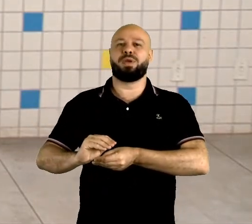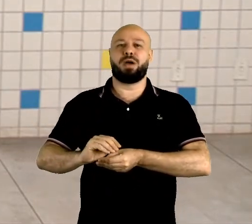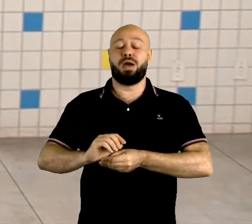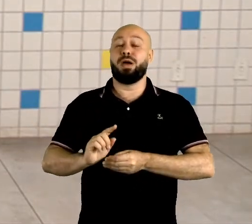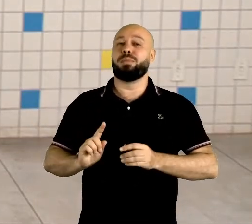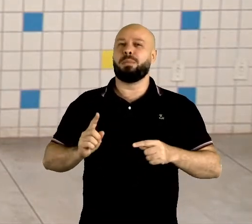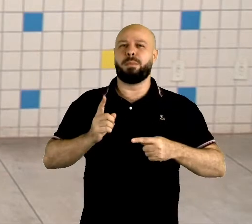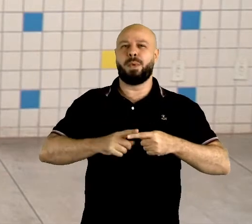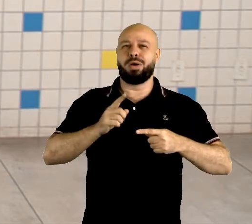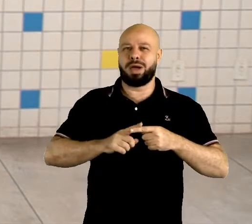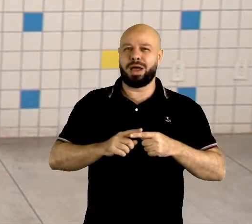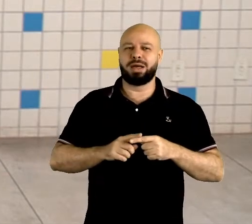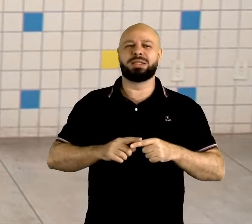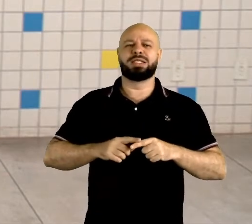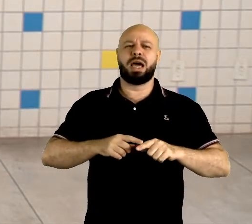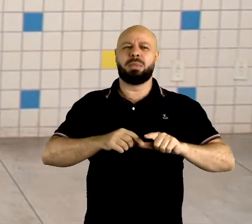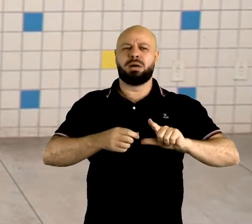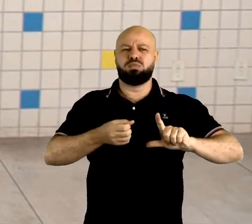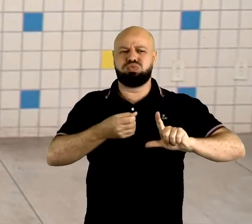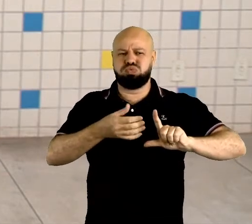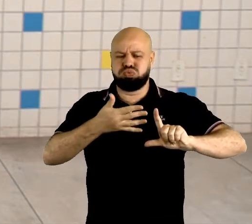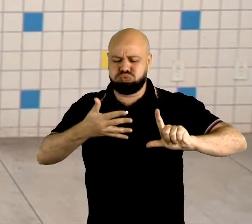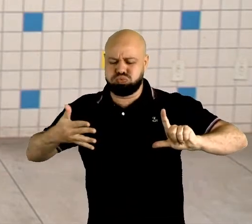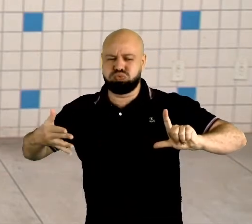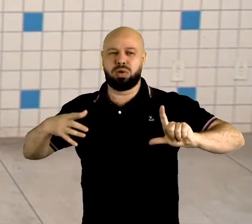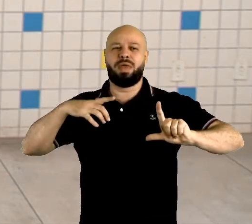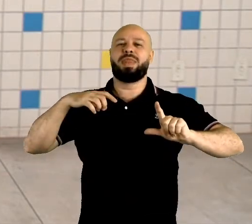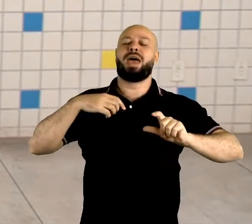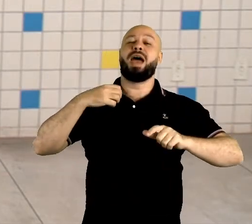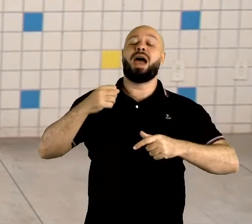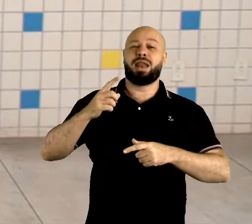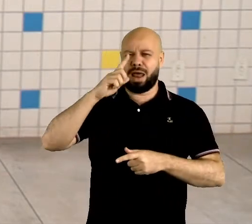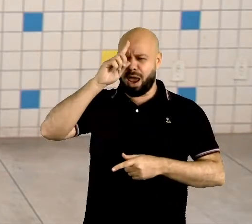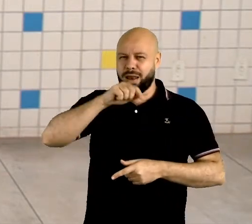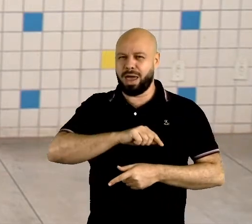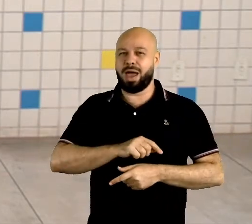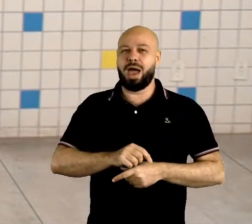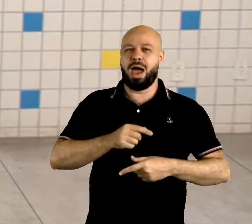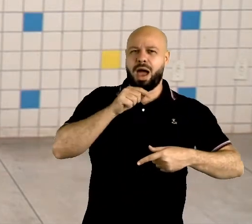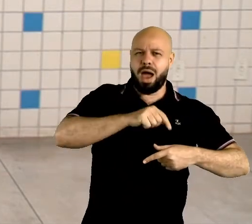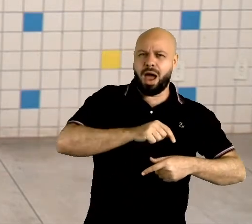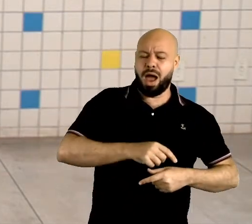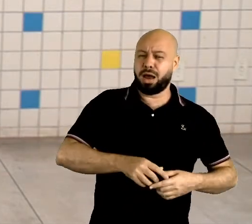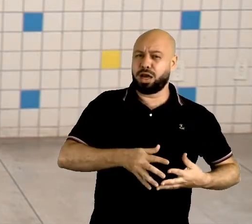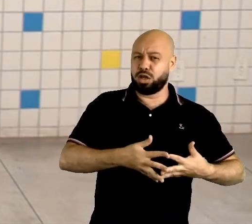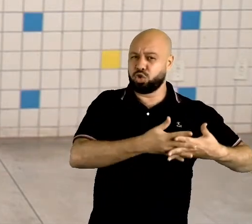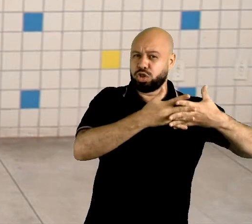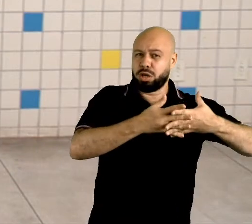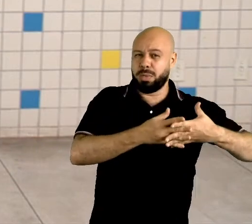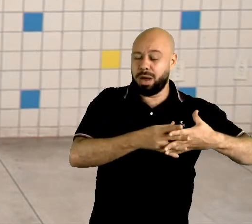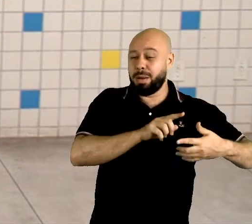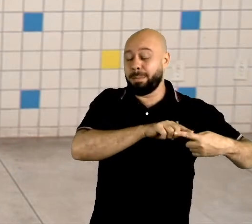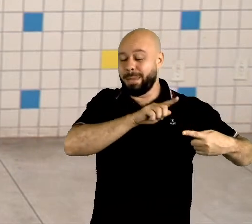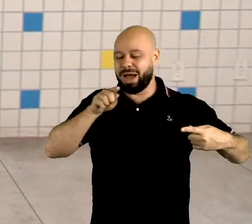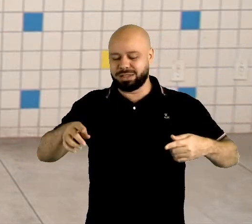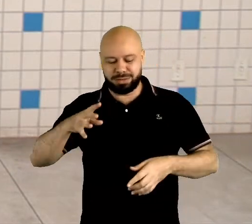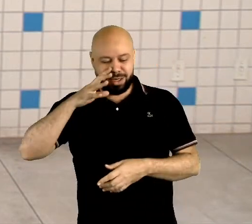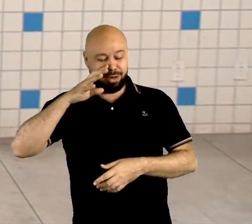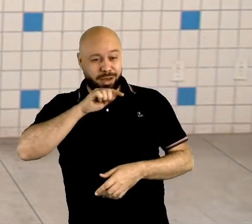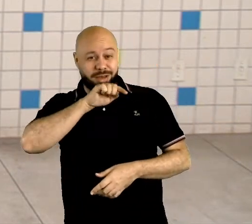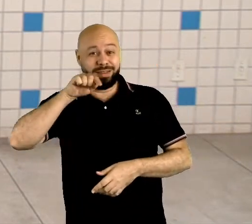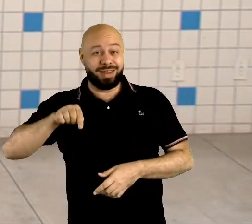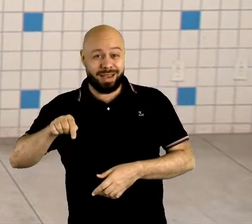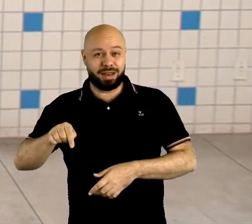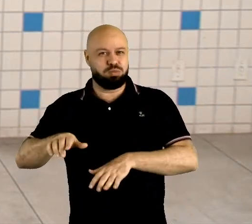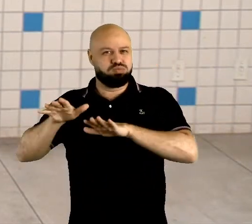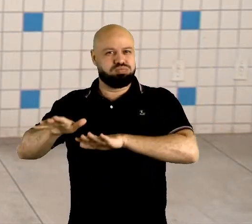produzidas nos Estados Unidos e passadas no Reino Unido. Então, com a Inglaterra não é diferente. Então, os ingleses, principalmente os mais